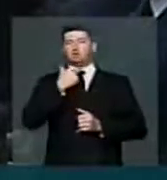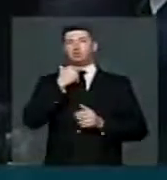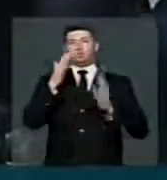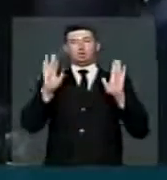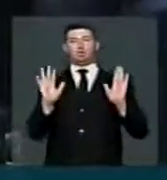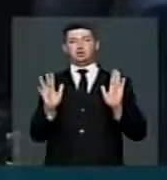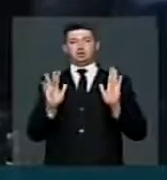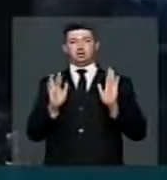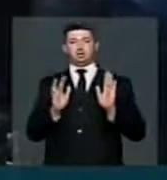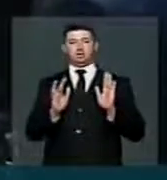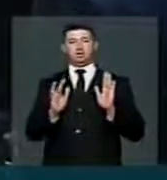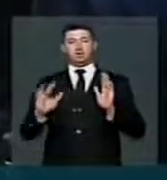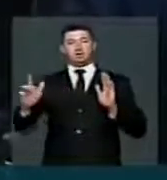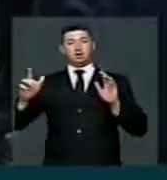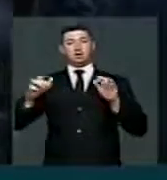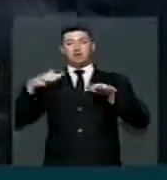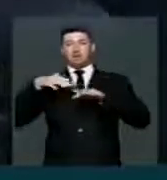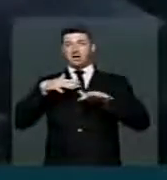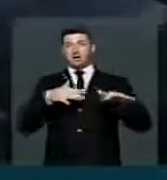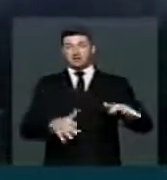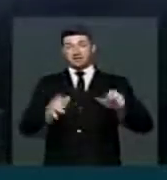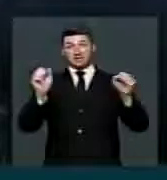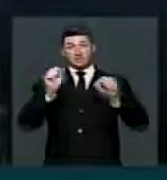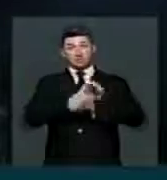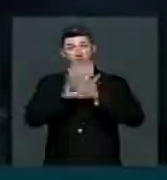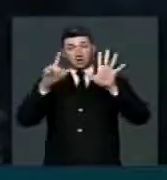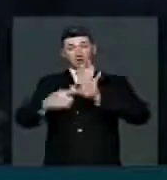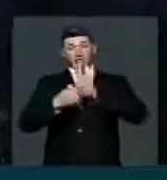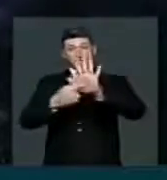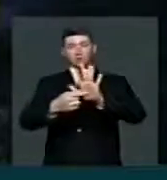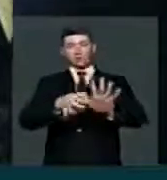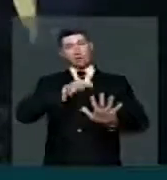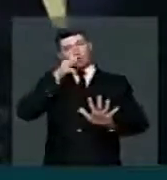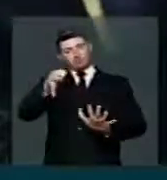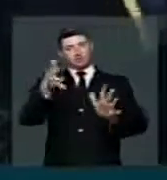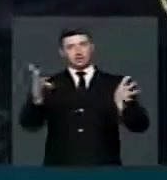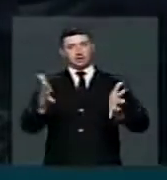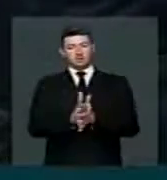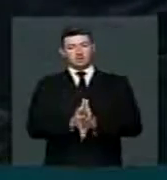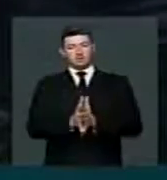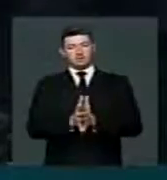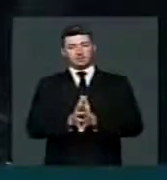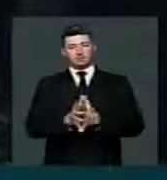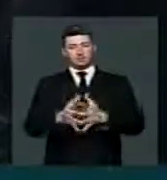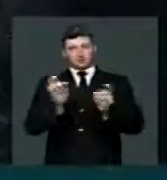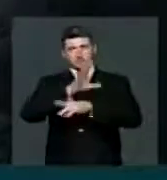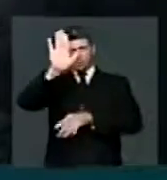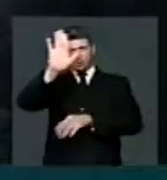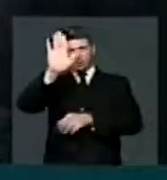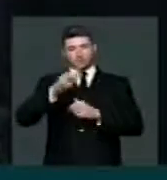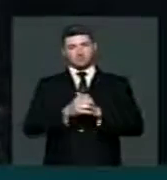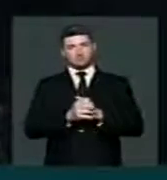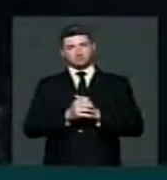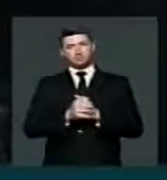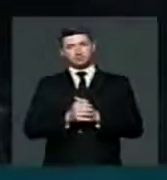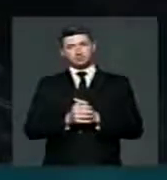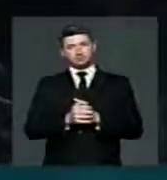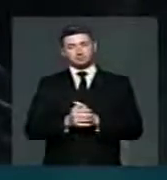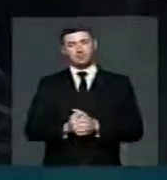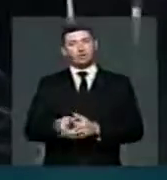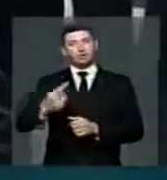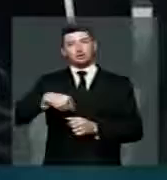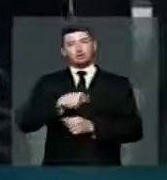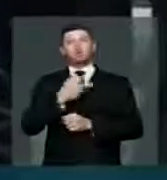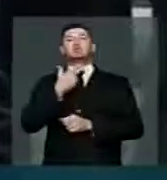ficar sem uma manifestação clara contra... Para concluir, presidente, não podemos